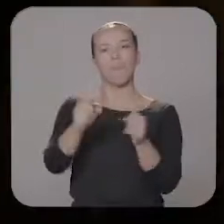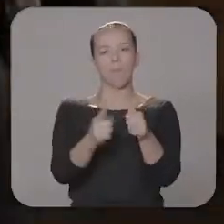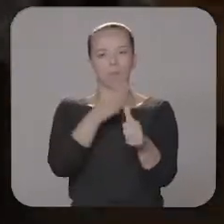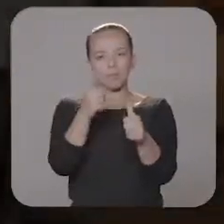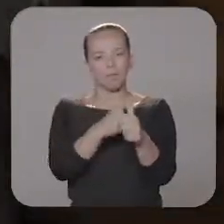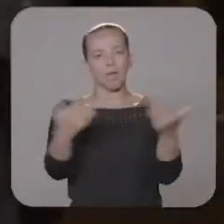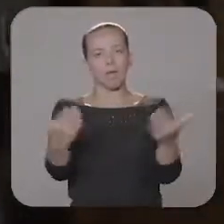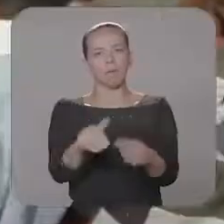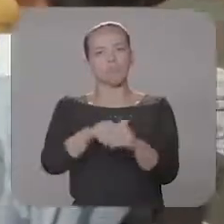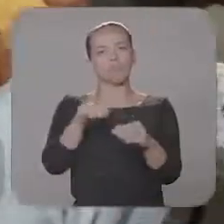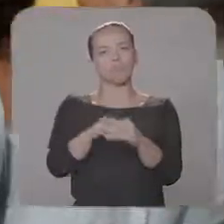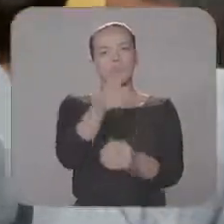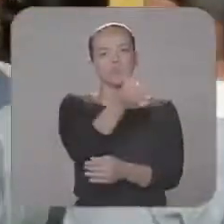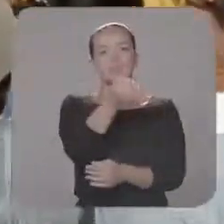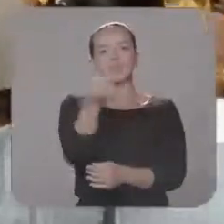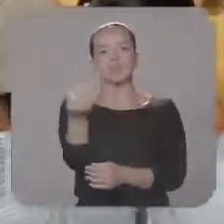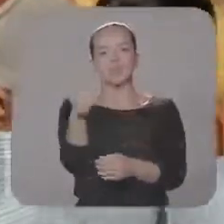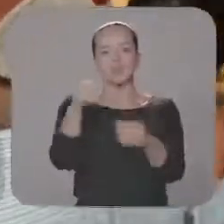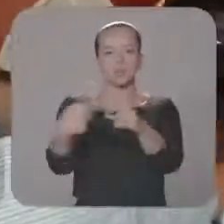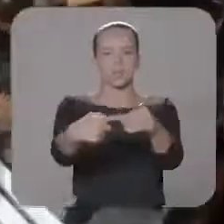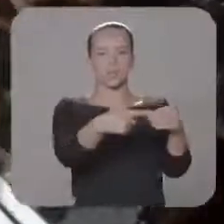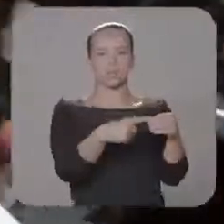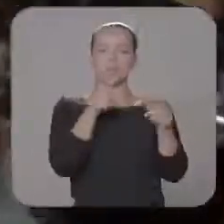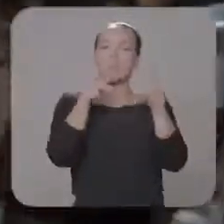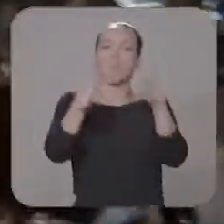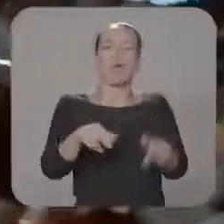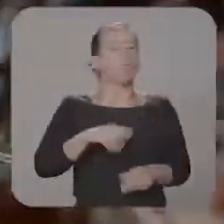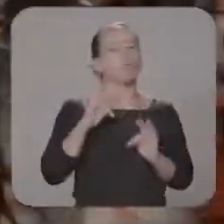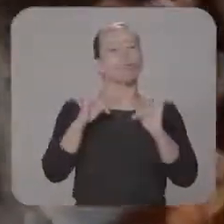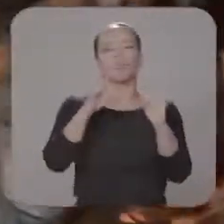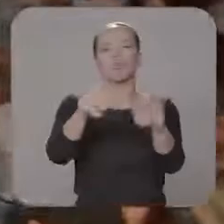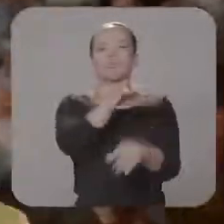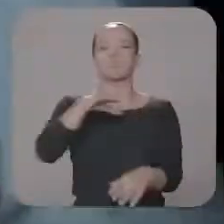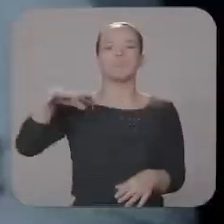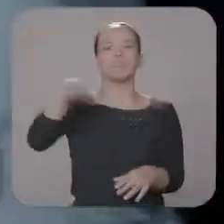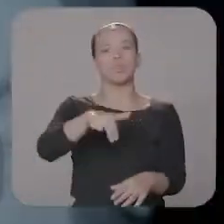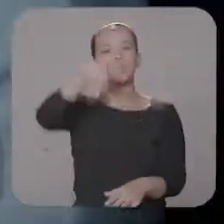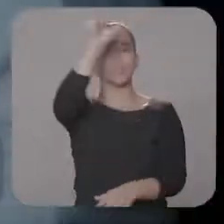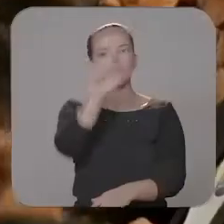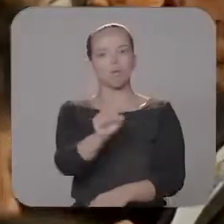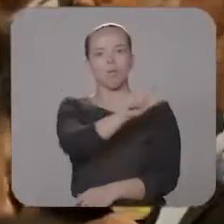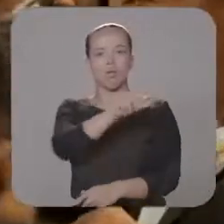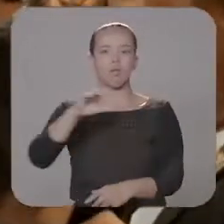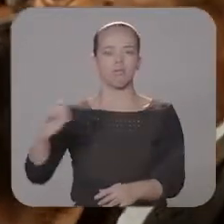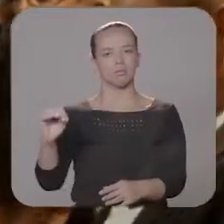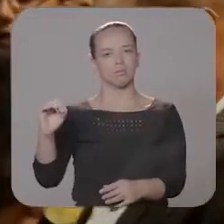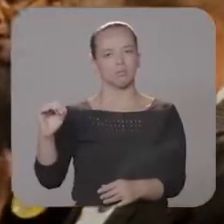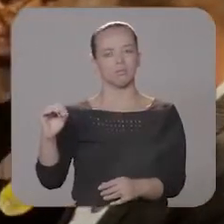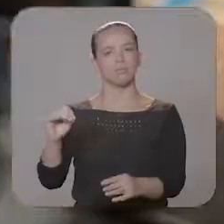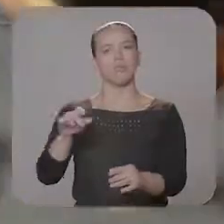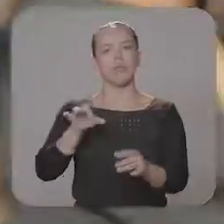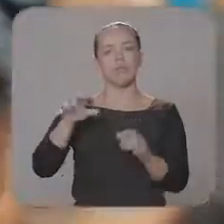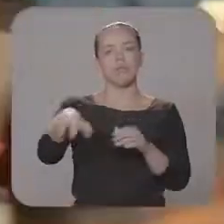primeiro turno das eleições em 66 municípios. E foi assim em todas as regiões. De norte a sul, de leste a